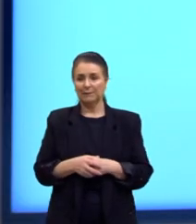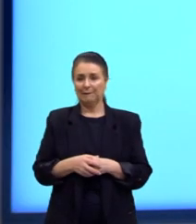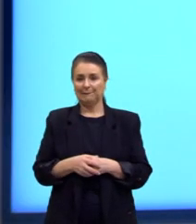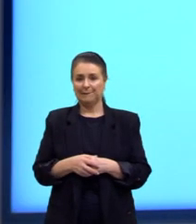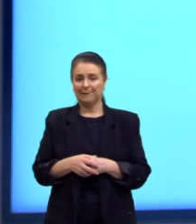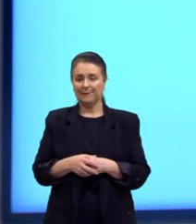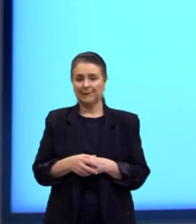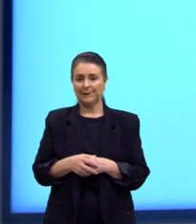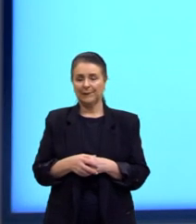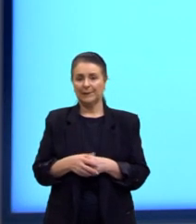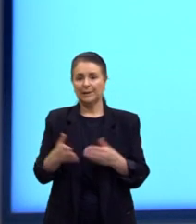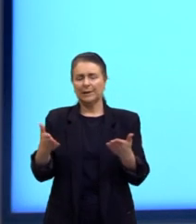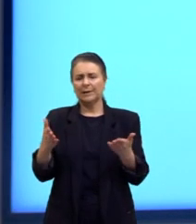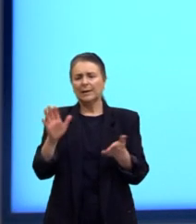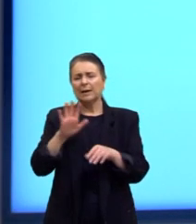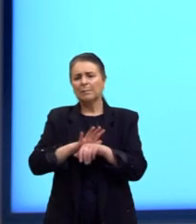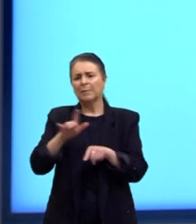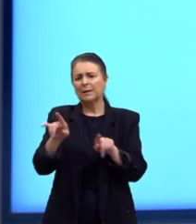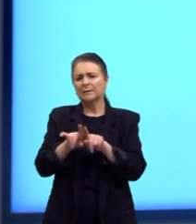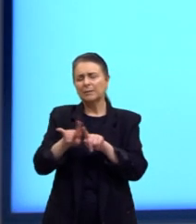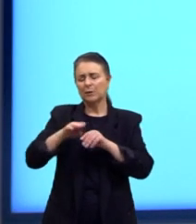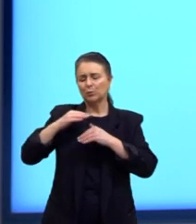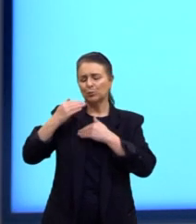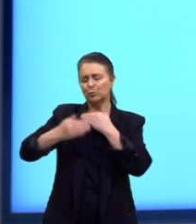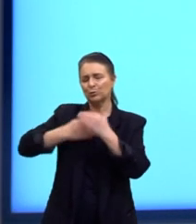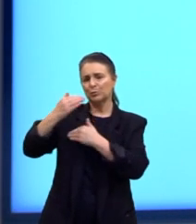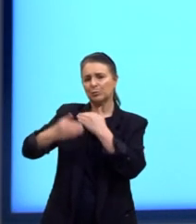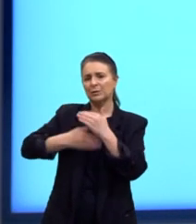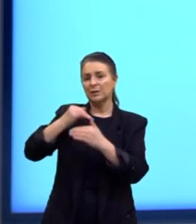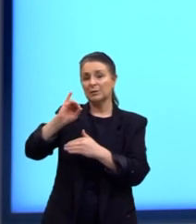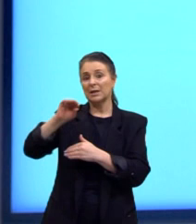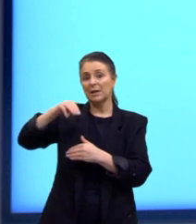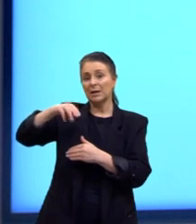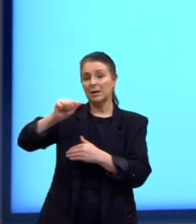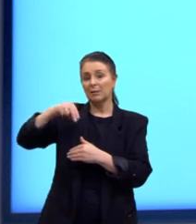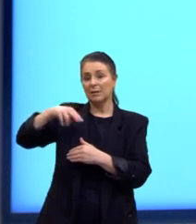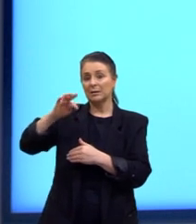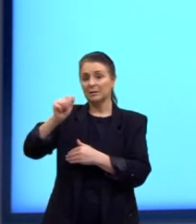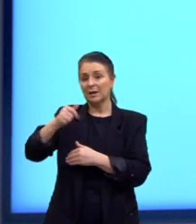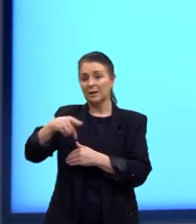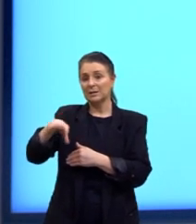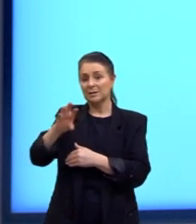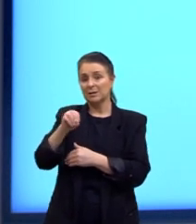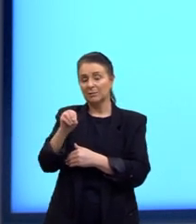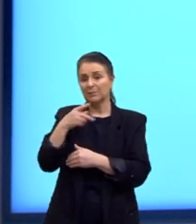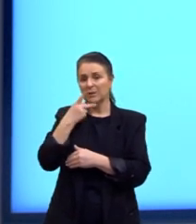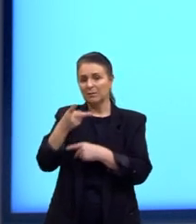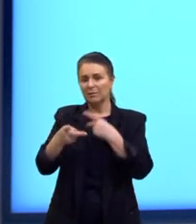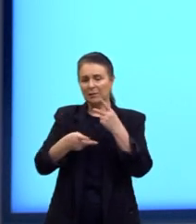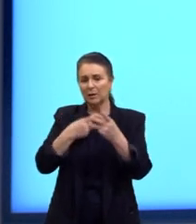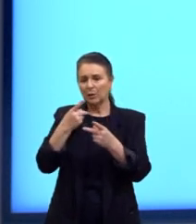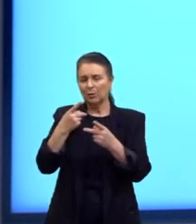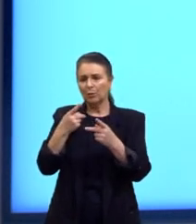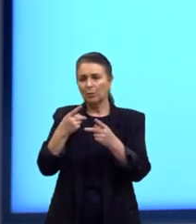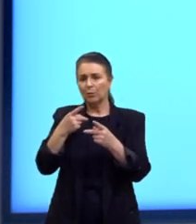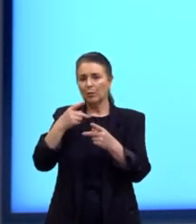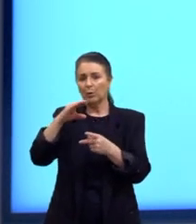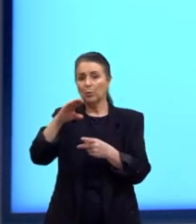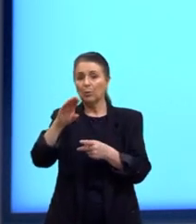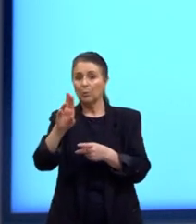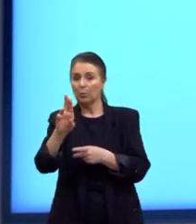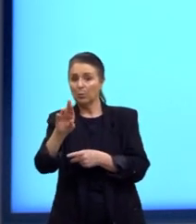Bom, um pouquinho mais, então, sobre os processos de imantação, né? A gente falou sobre o ponto de currir, na verdade, é a